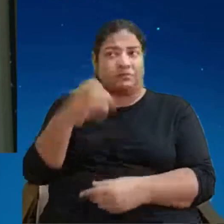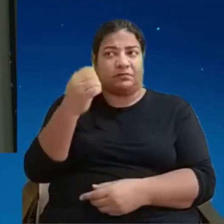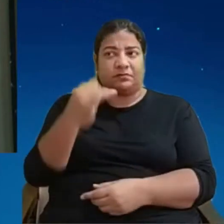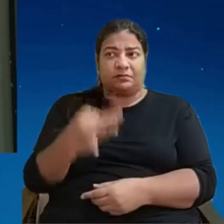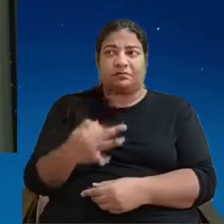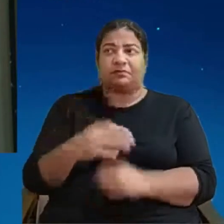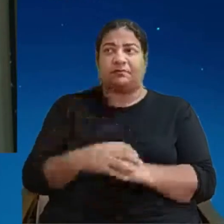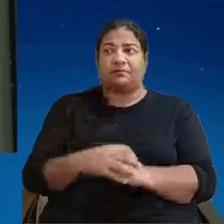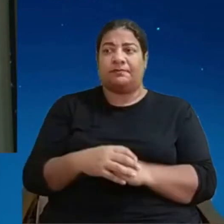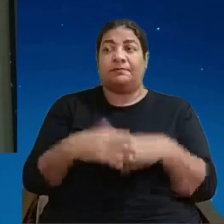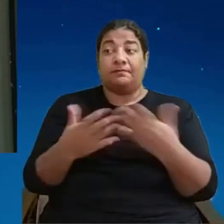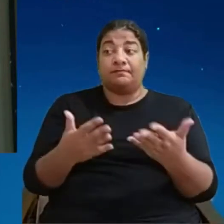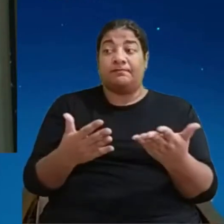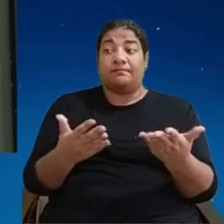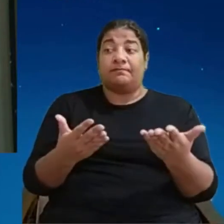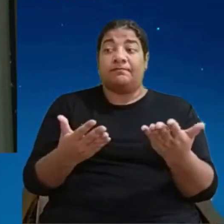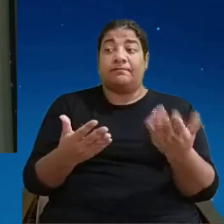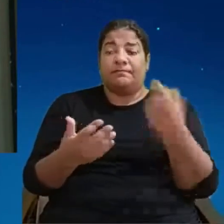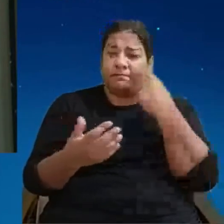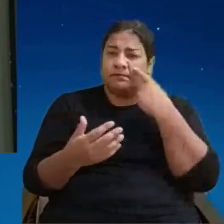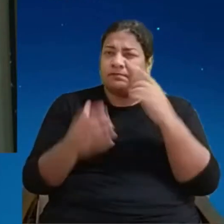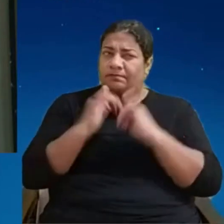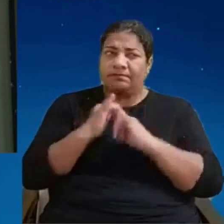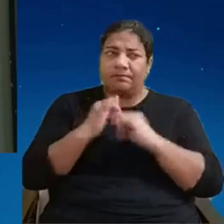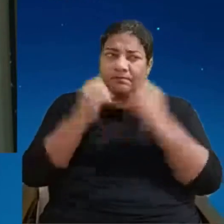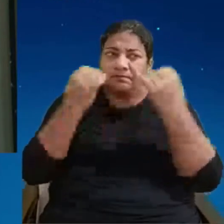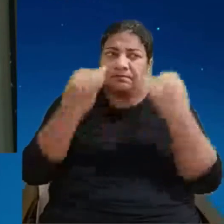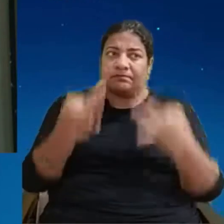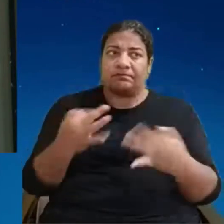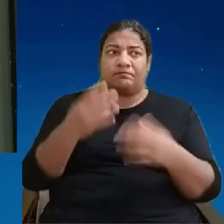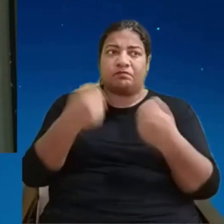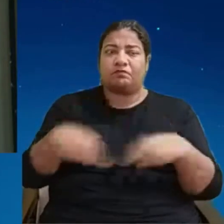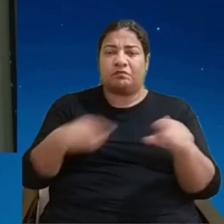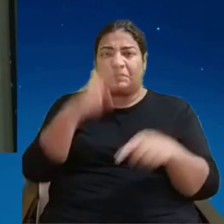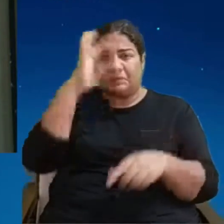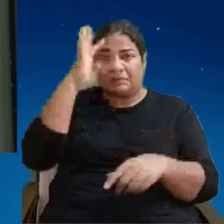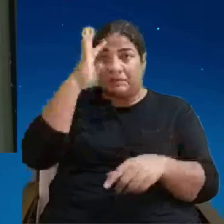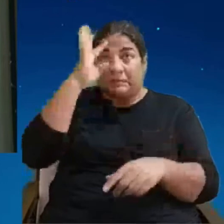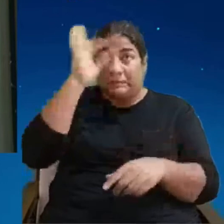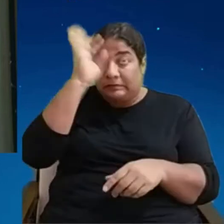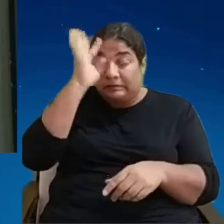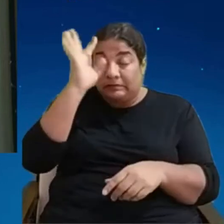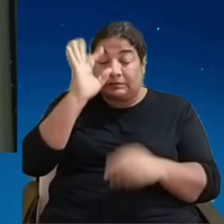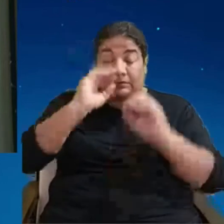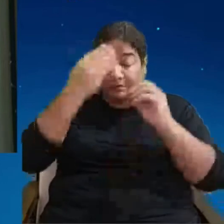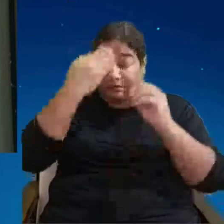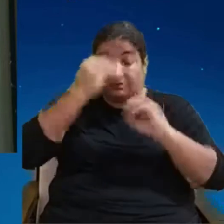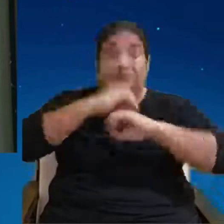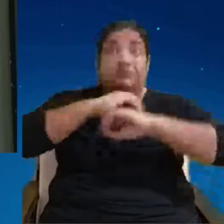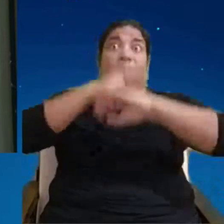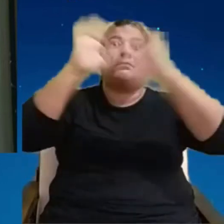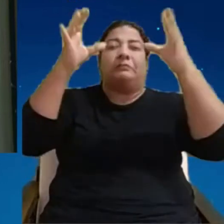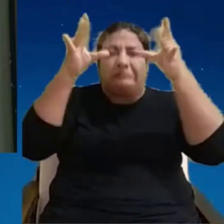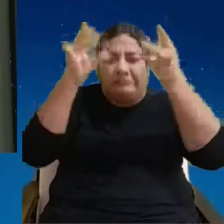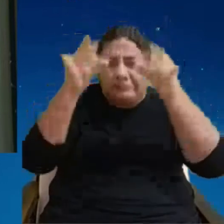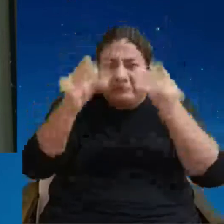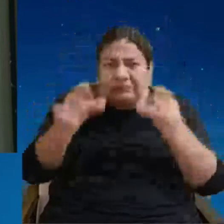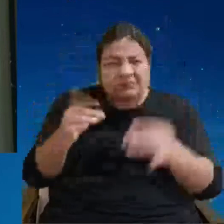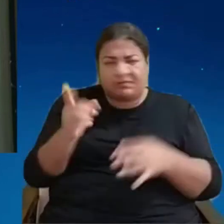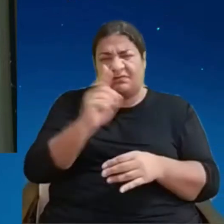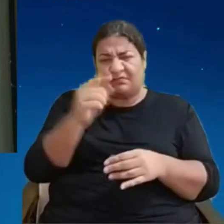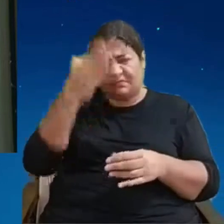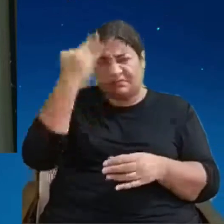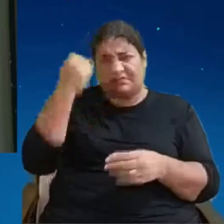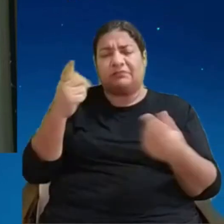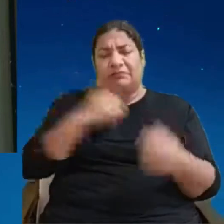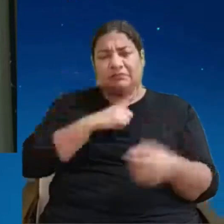e é isso que eu falo para todo mundo eu não preciso entender no detalhe de uma criptomoeda mas eu preciso saber que isso existe que isso vai potencializar o meu negócio que de alguma